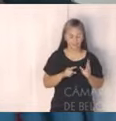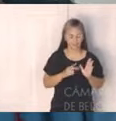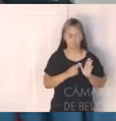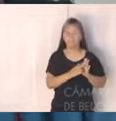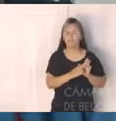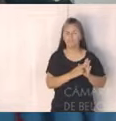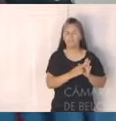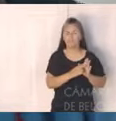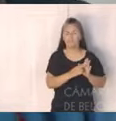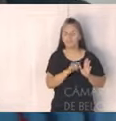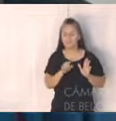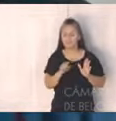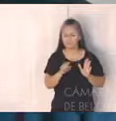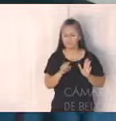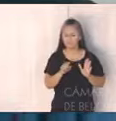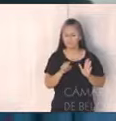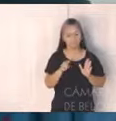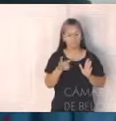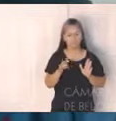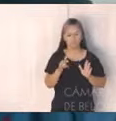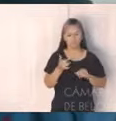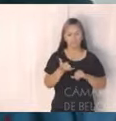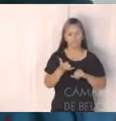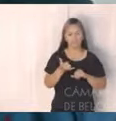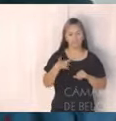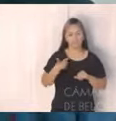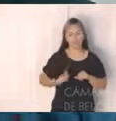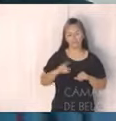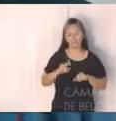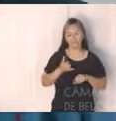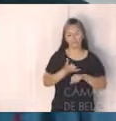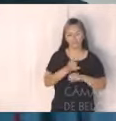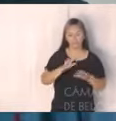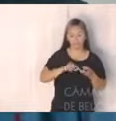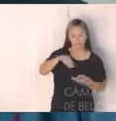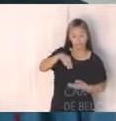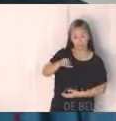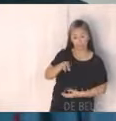Vereador professor Claudinei Doulin também não se encontra. Vereadora Marilda Portela.